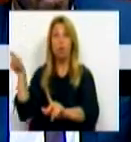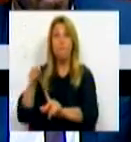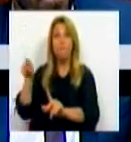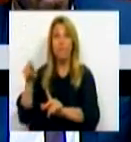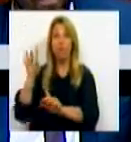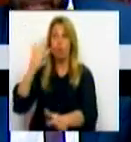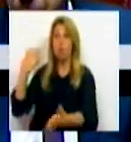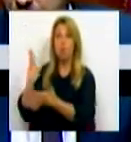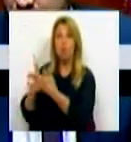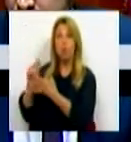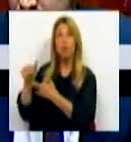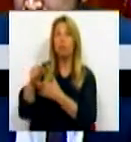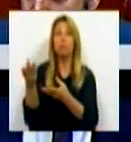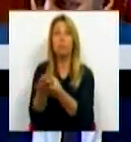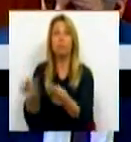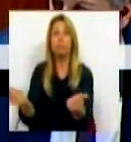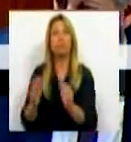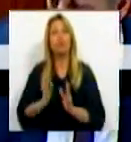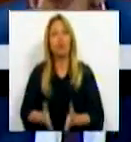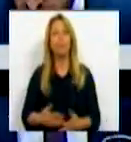pudesse ter sido resolvido. Muito obrigado.